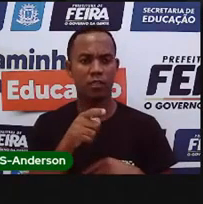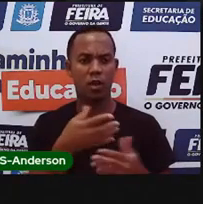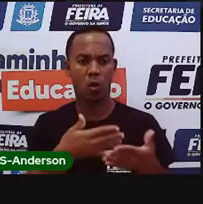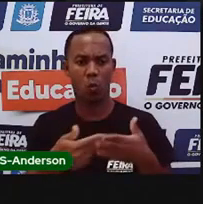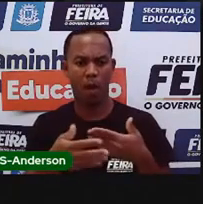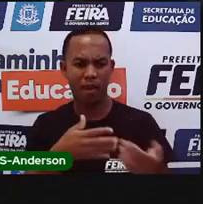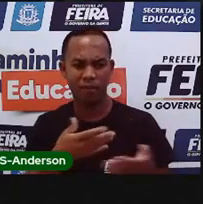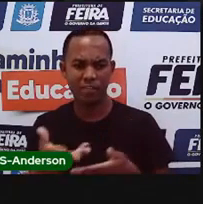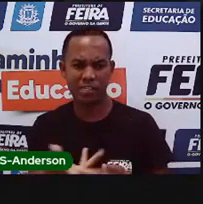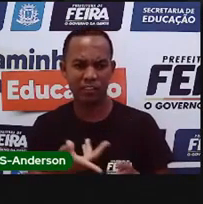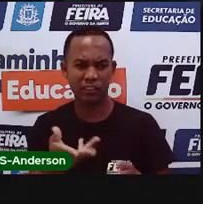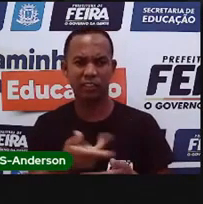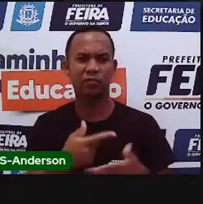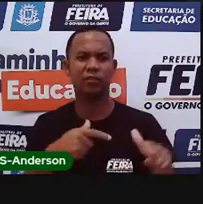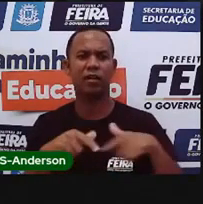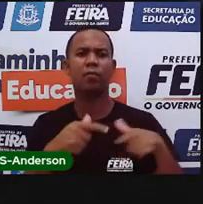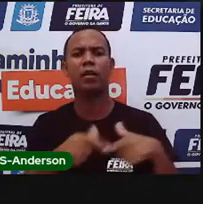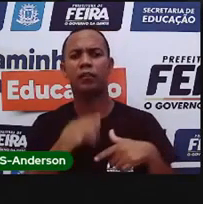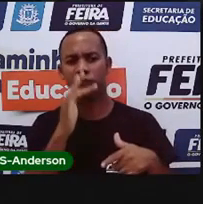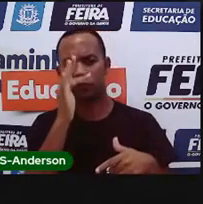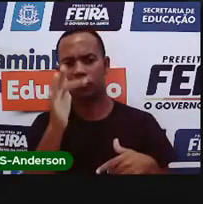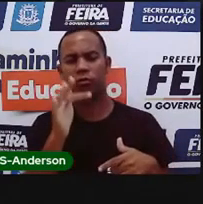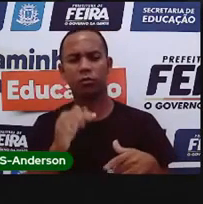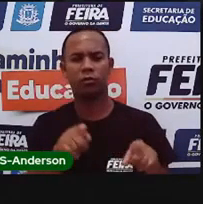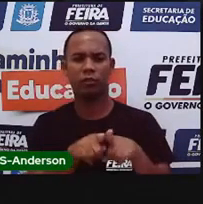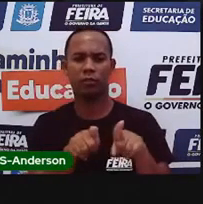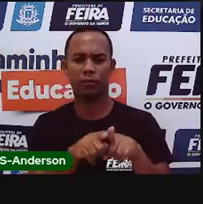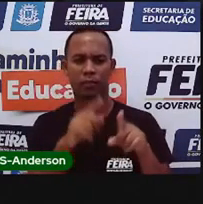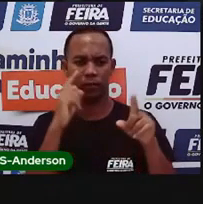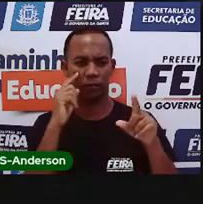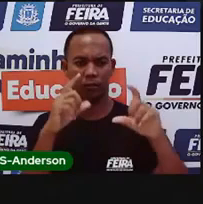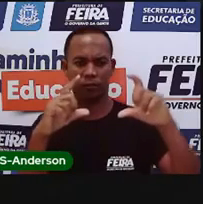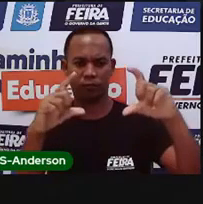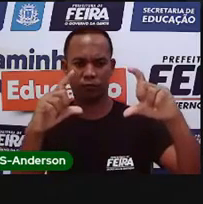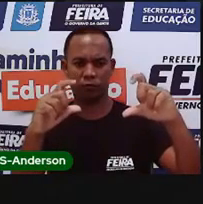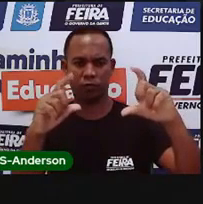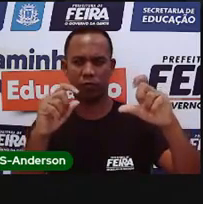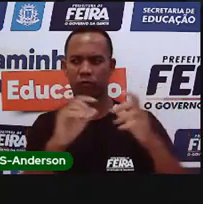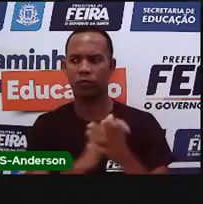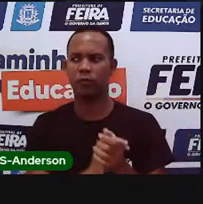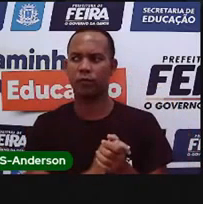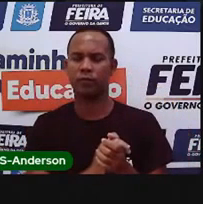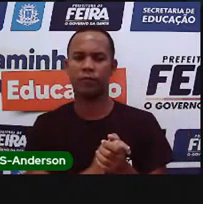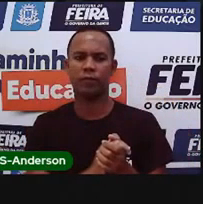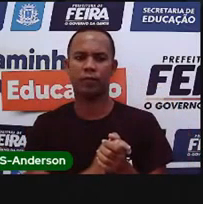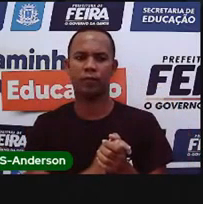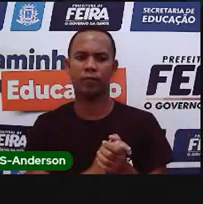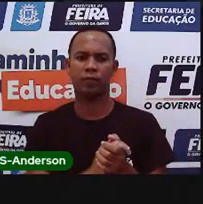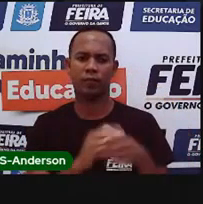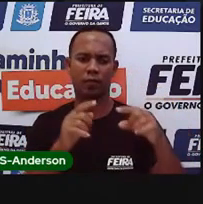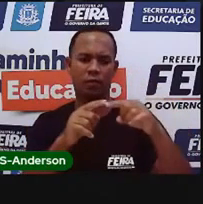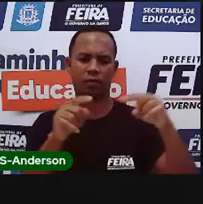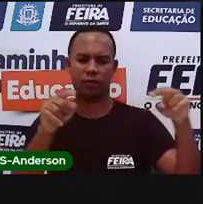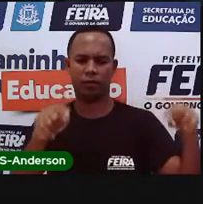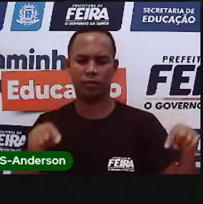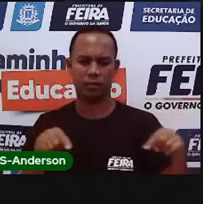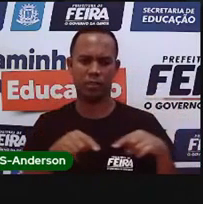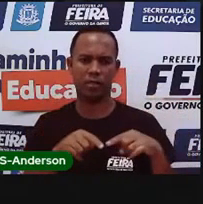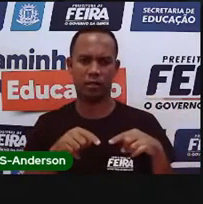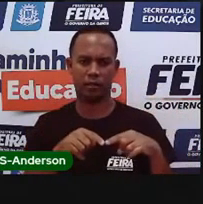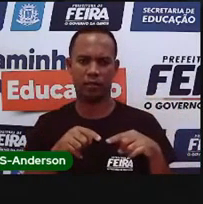para o trabalho, como a Pró Maria acabou de dizer. E aí, uma imagem para vocês, né, de uma sala de aula aqui do município.